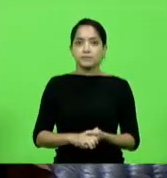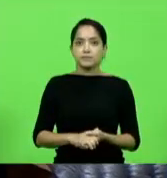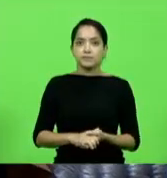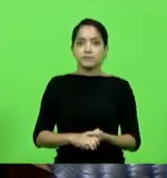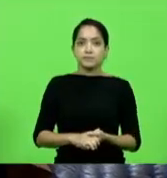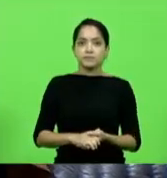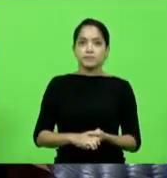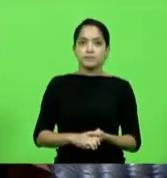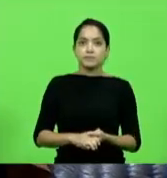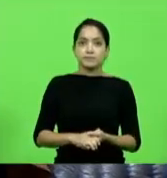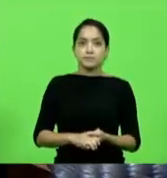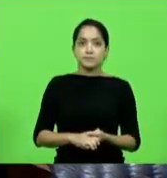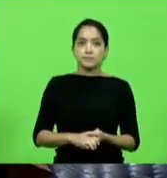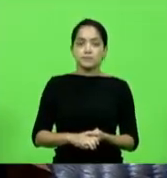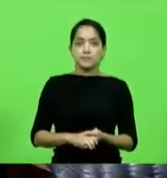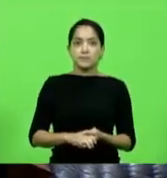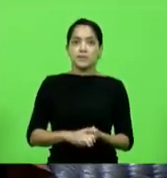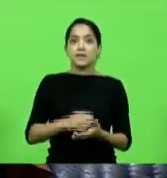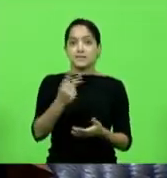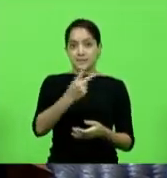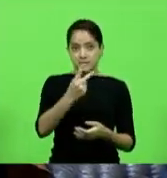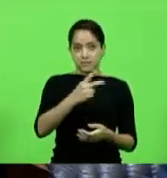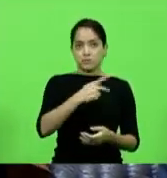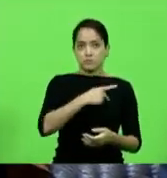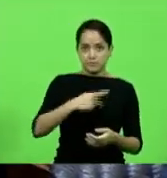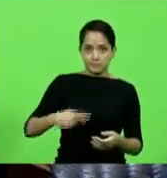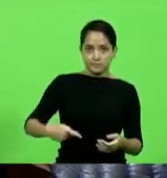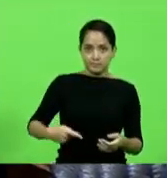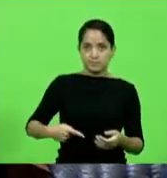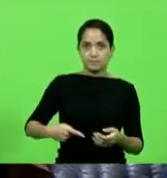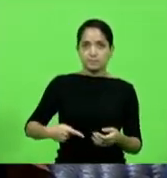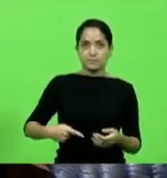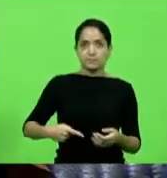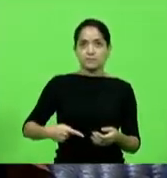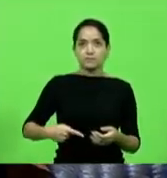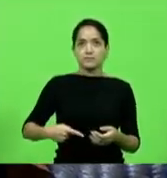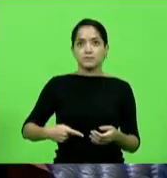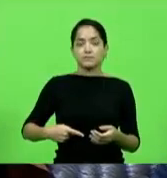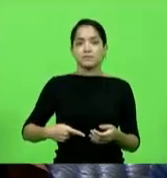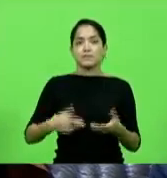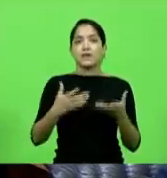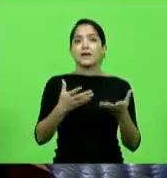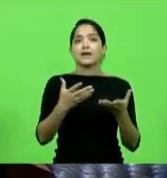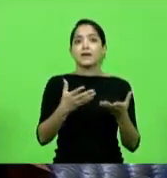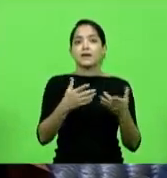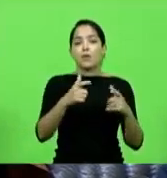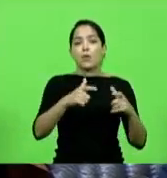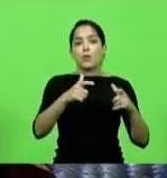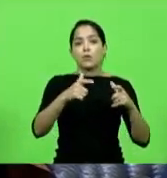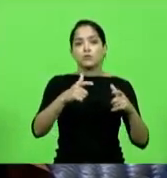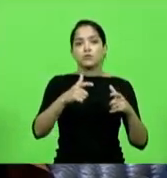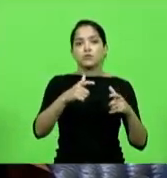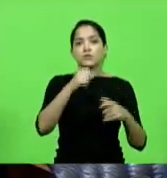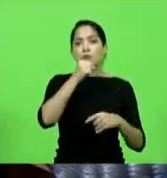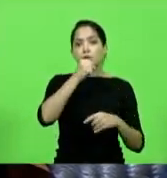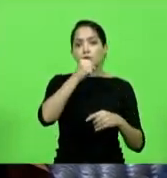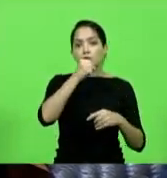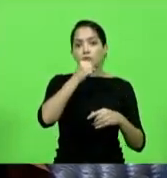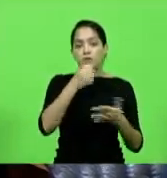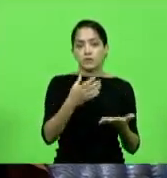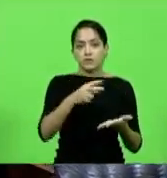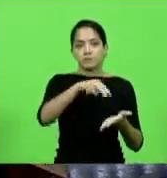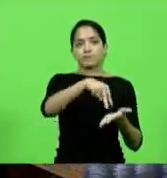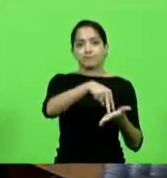segundo vice-presidente onde está o microfone dessa honrosa tribuna para poder dar um